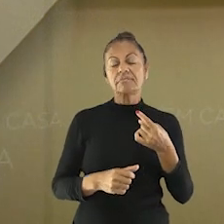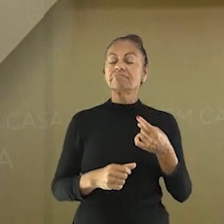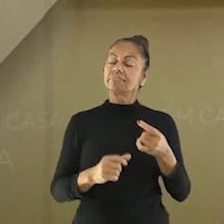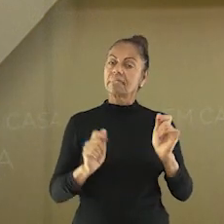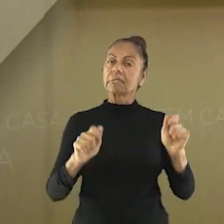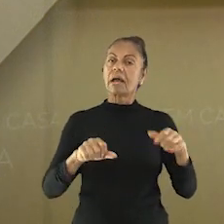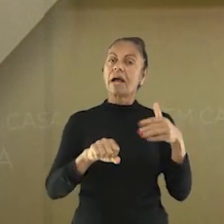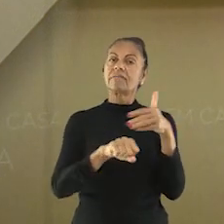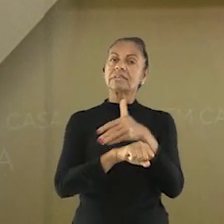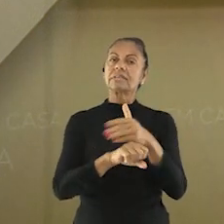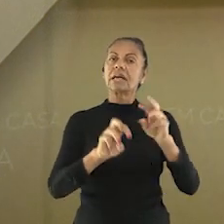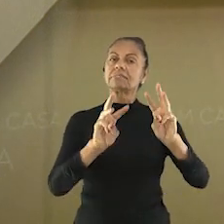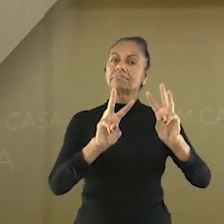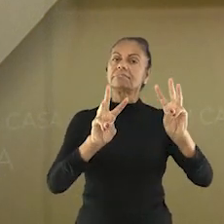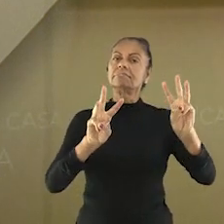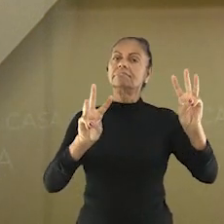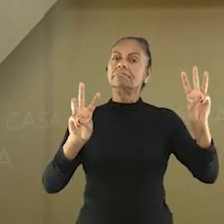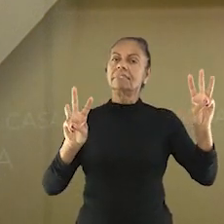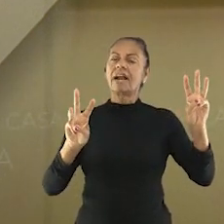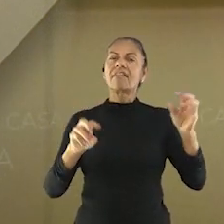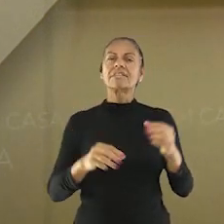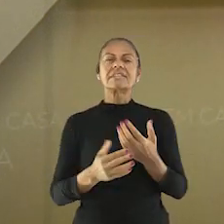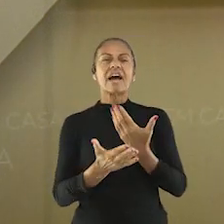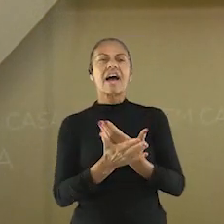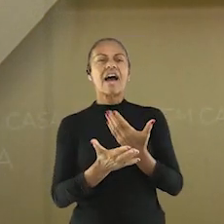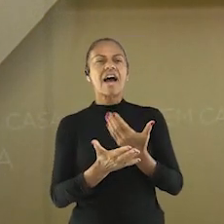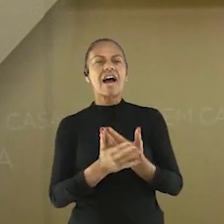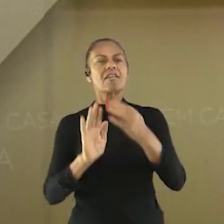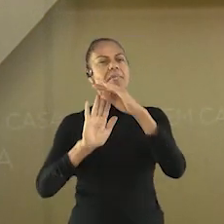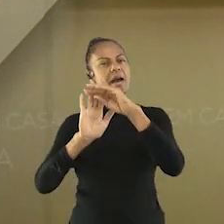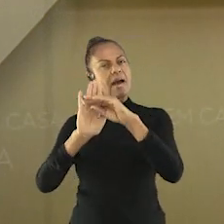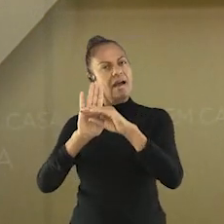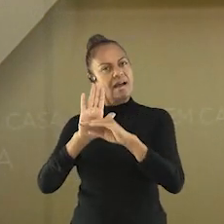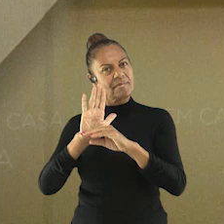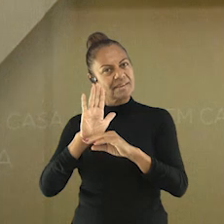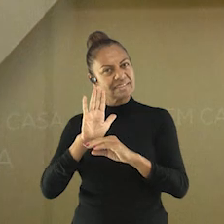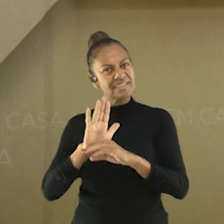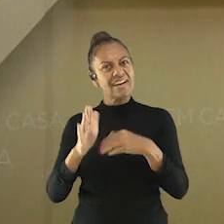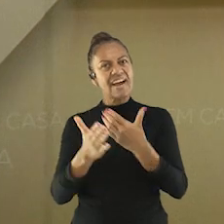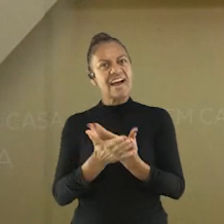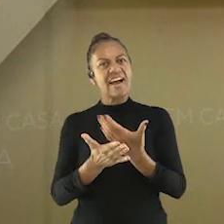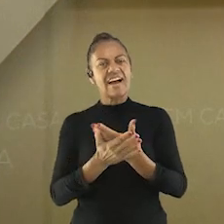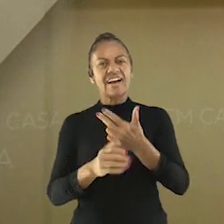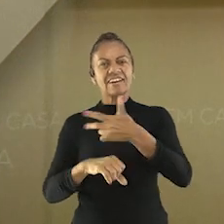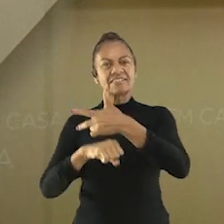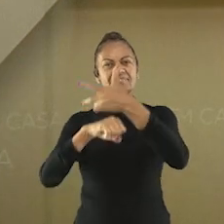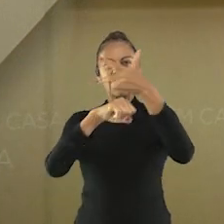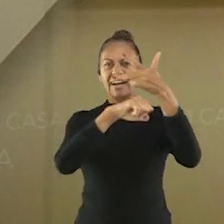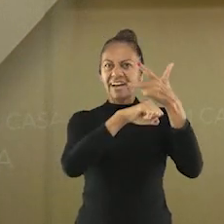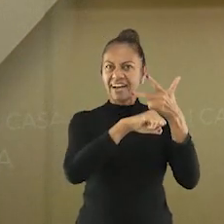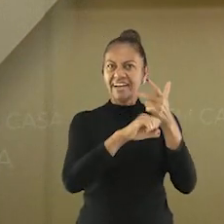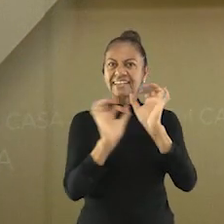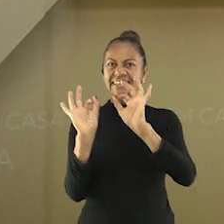site tvdeverencasa.com.br. Lá você confere toda a nossa programação, além de poder ver e rever as aulas